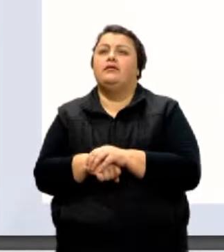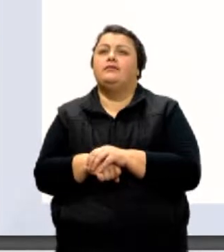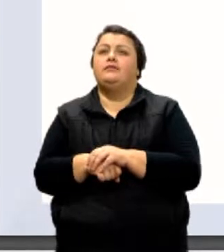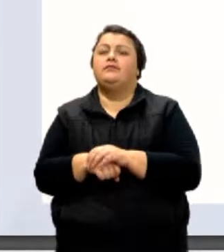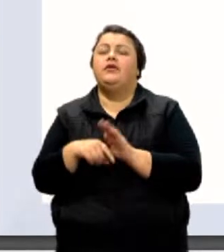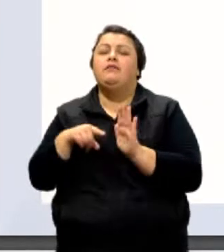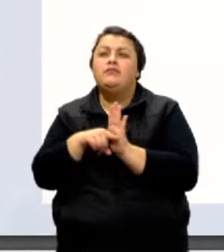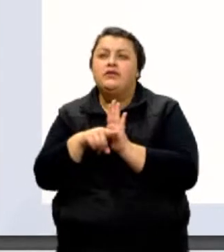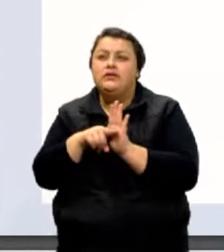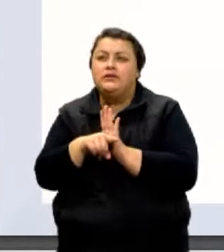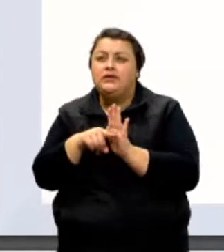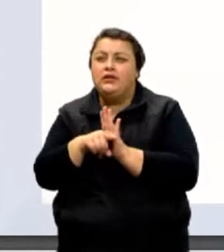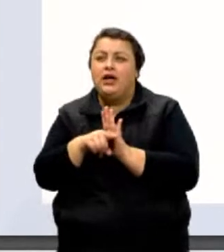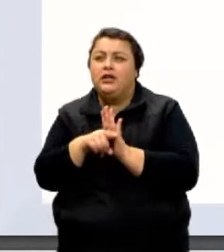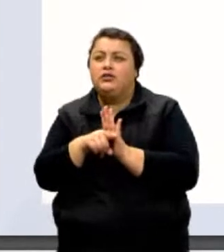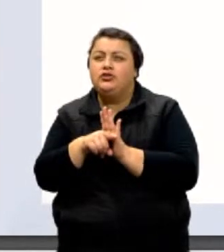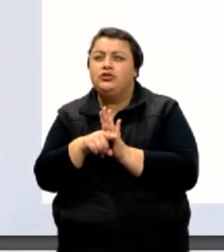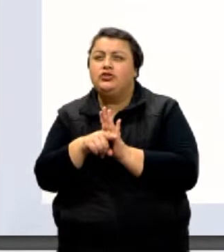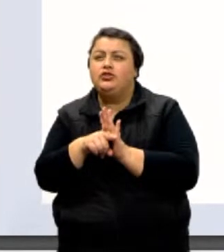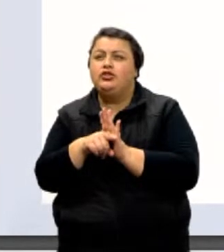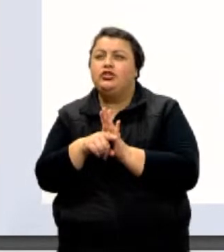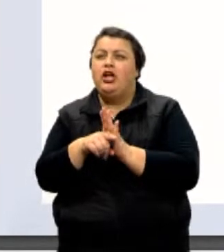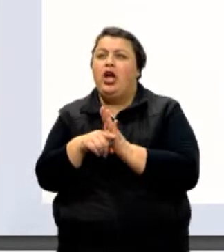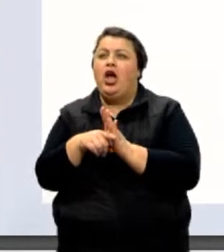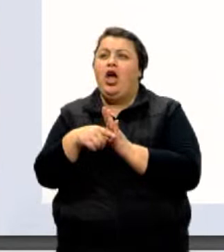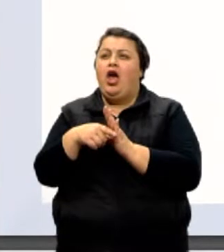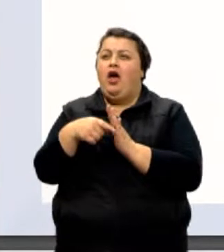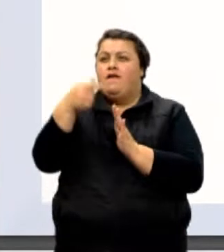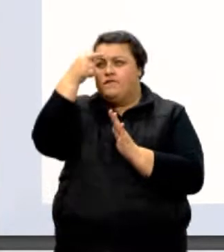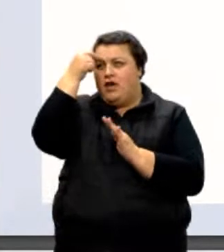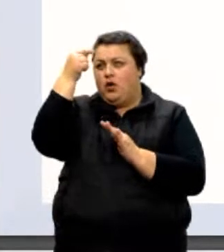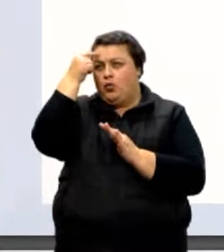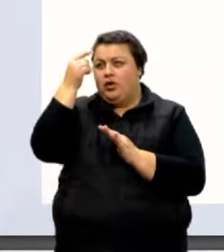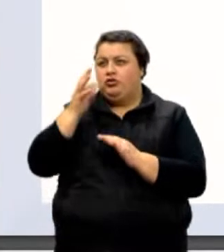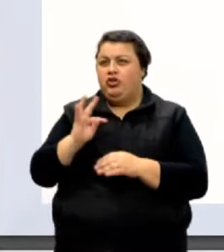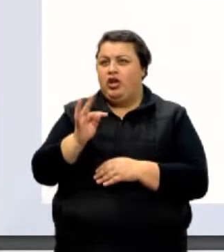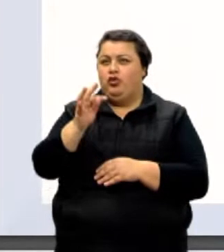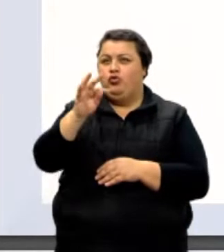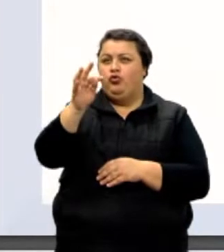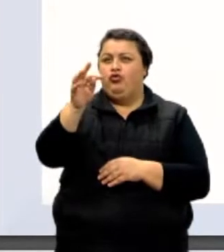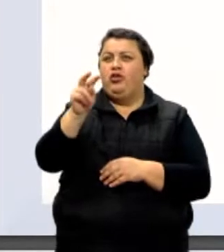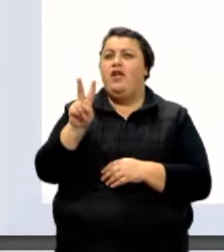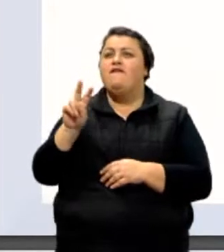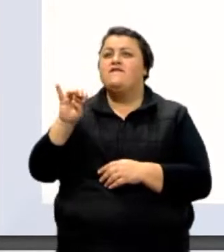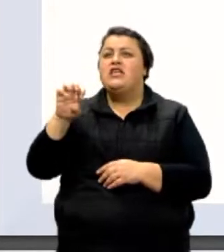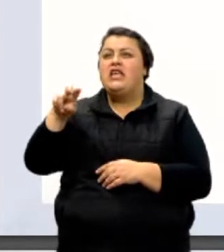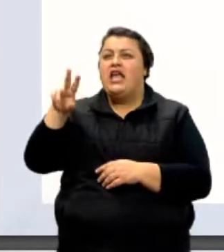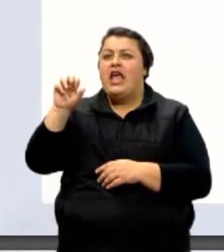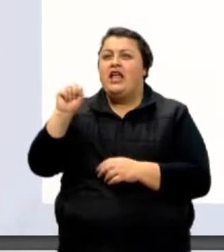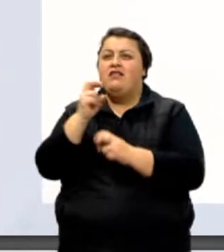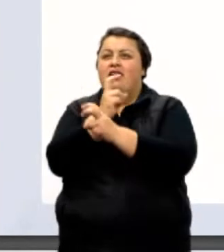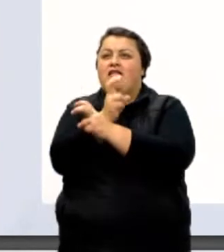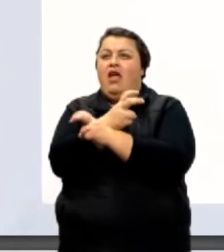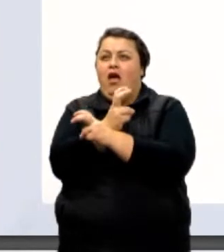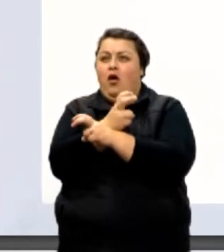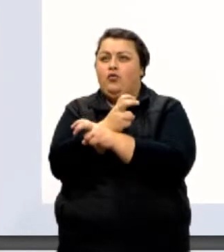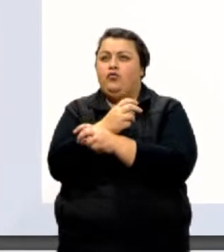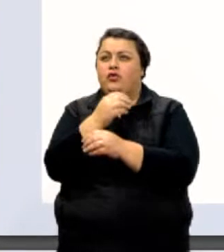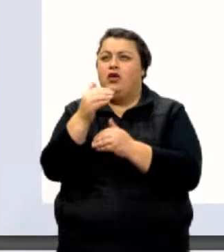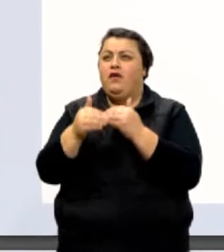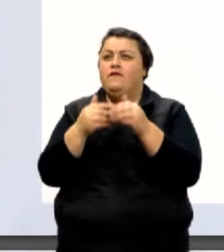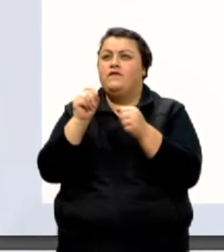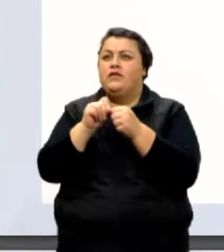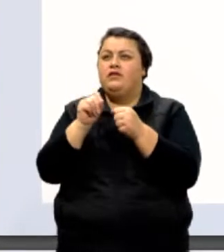Pesquisadores da Universidade de Tecnologia de Viena, na Áustria, produziram miniaturas de objetos e